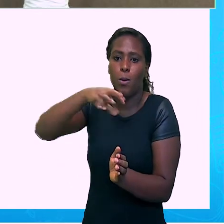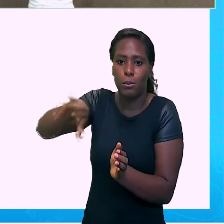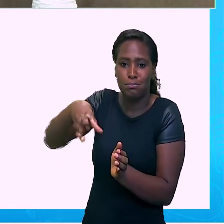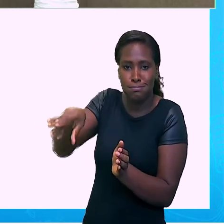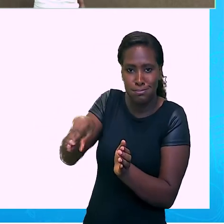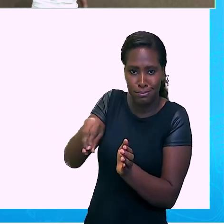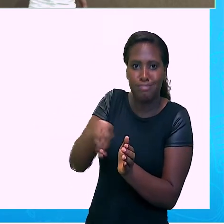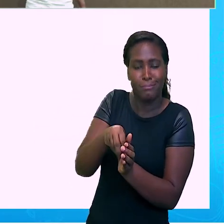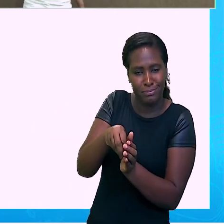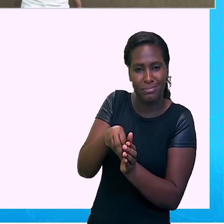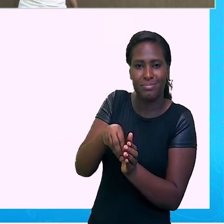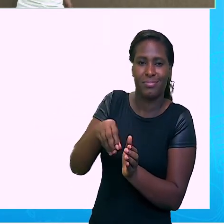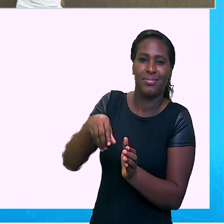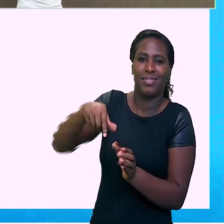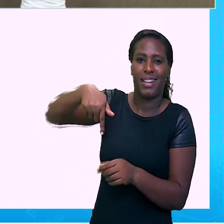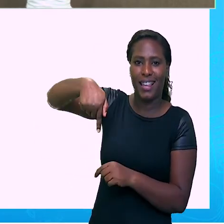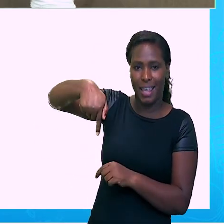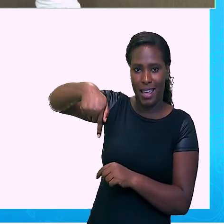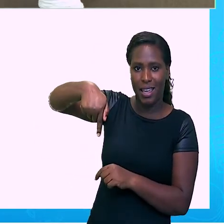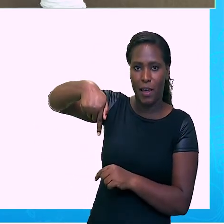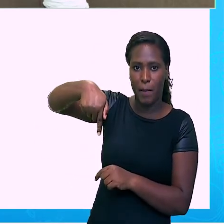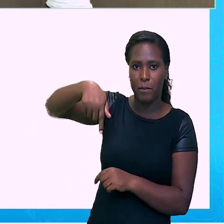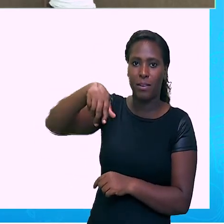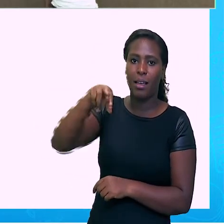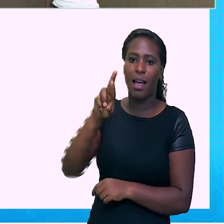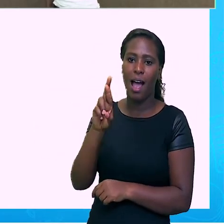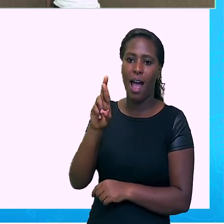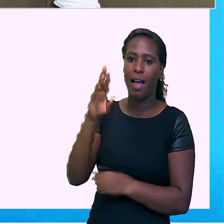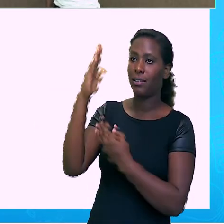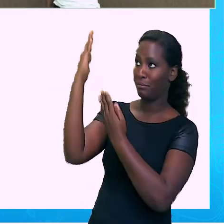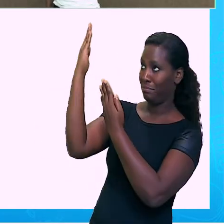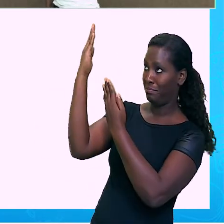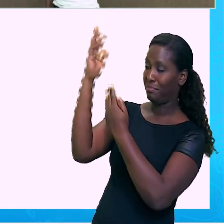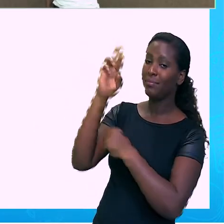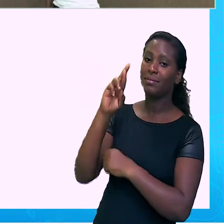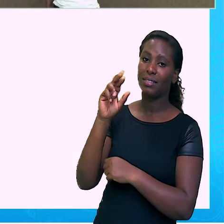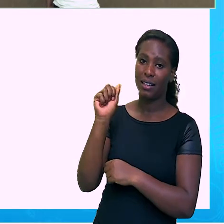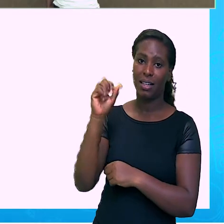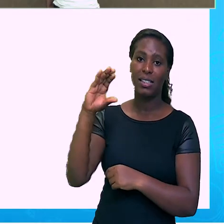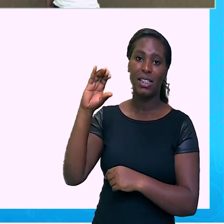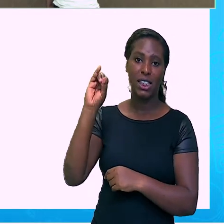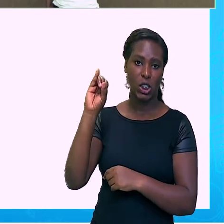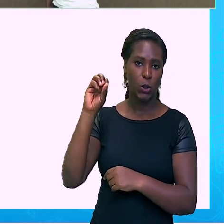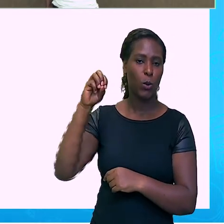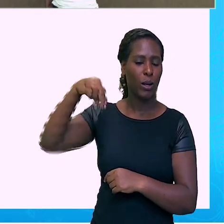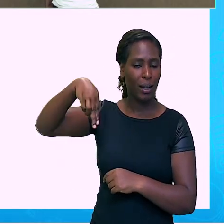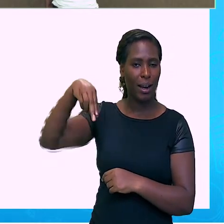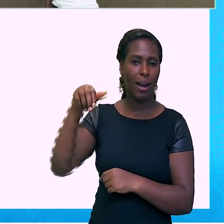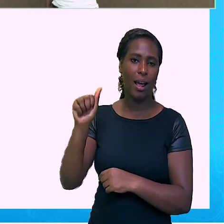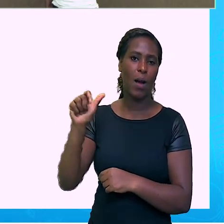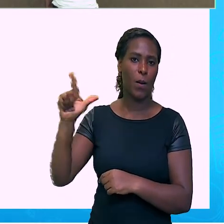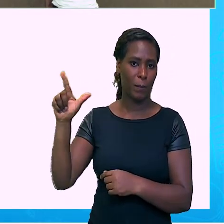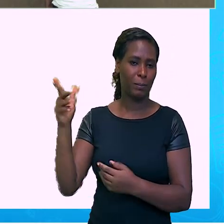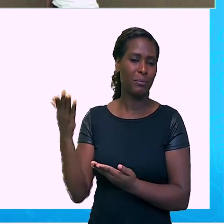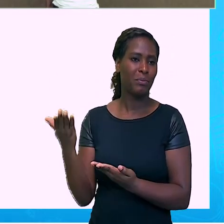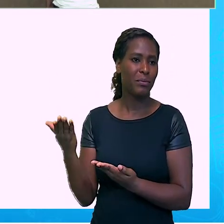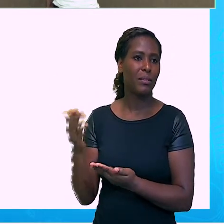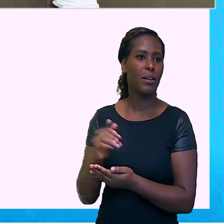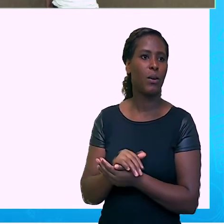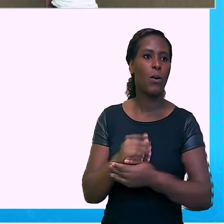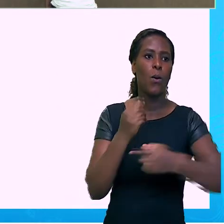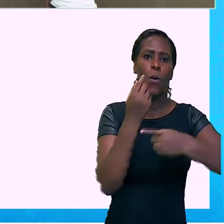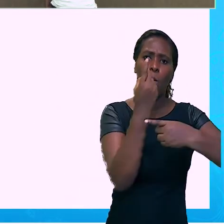é negativo, eu vou inverter o número. Então eu vou ter um quarto. A minha base é